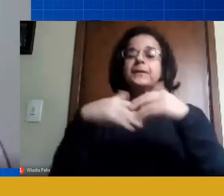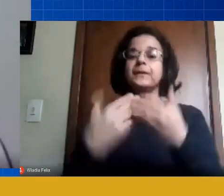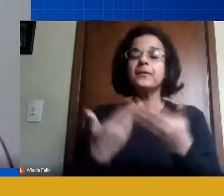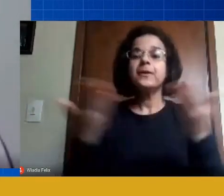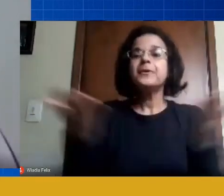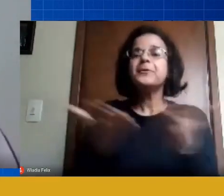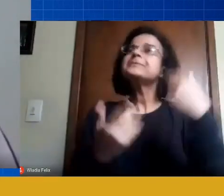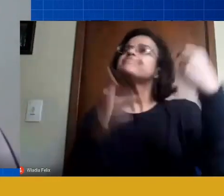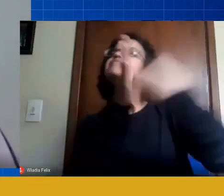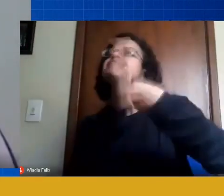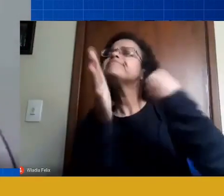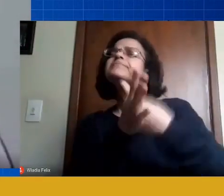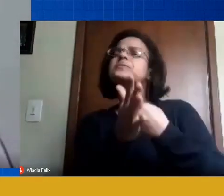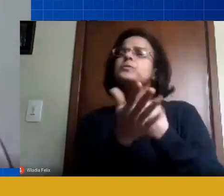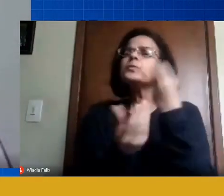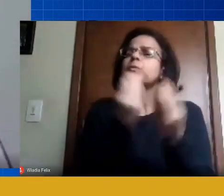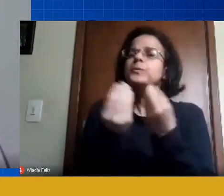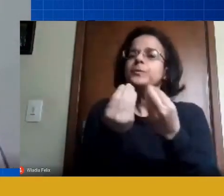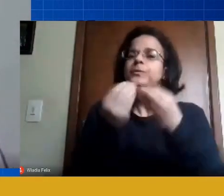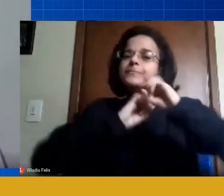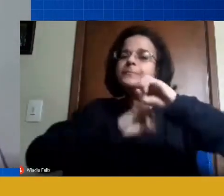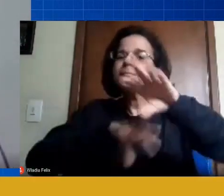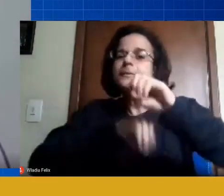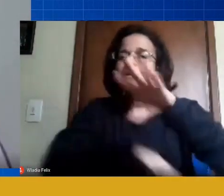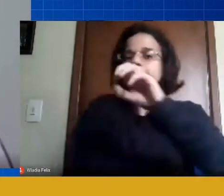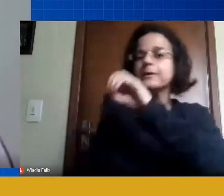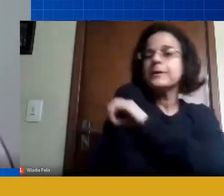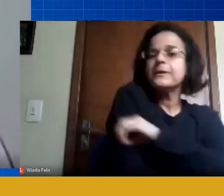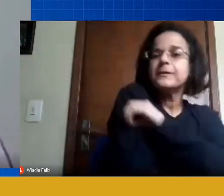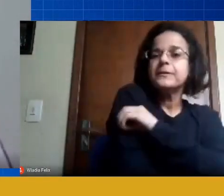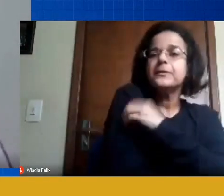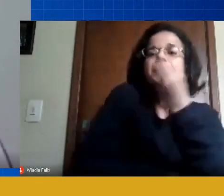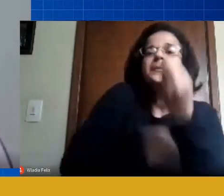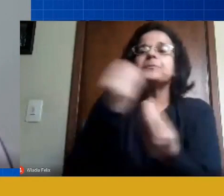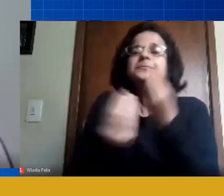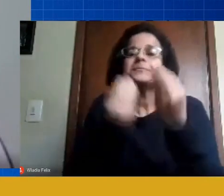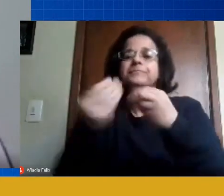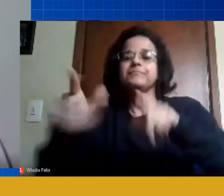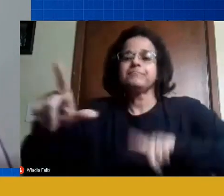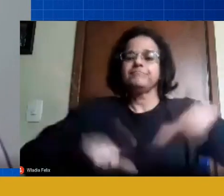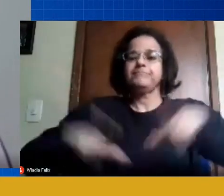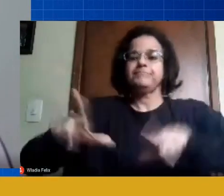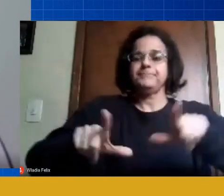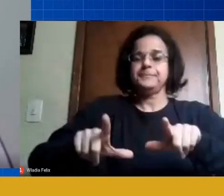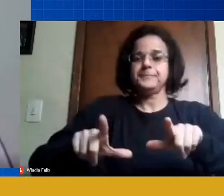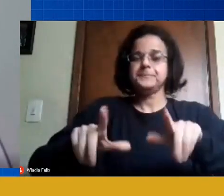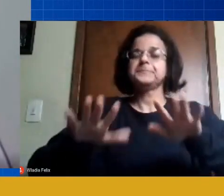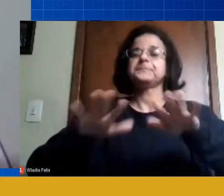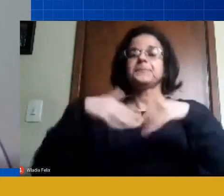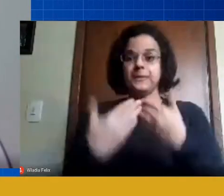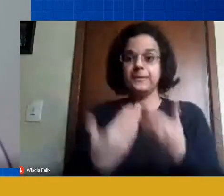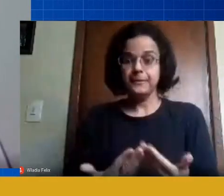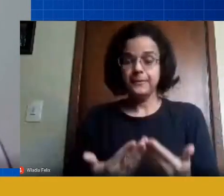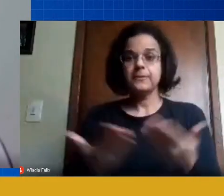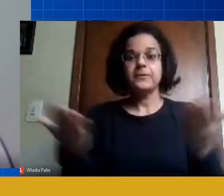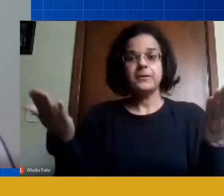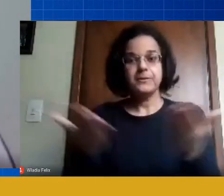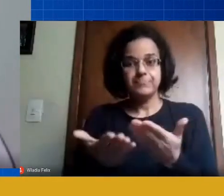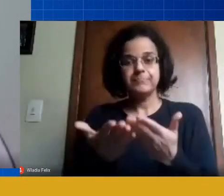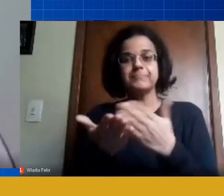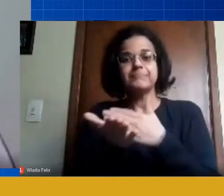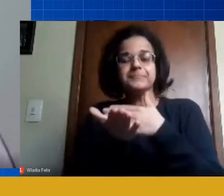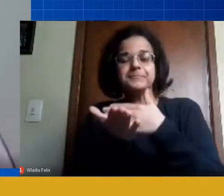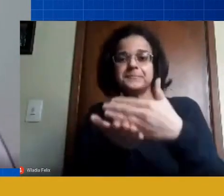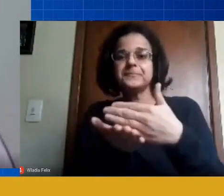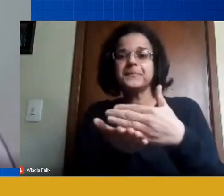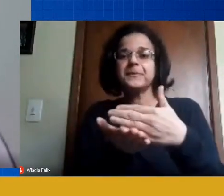pergunta, né, a educação infantil, como trabalhar com a educação infantil? Então, nesse sentido, eu vou passar a palavra